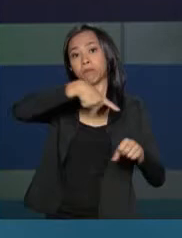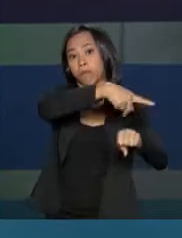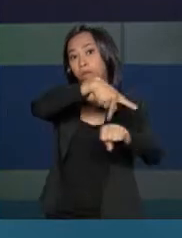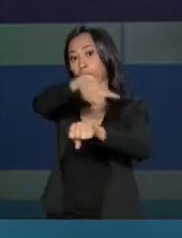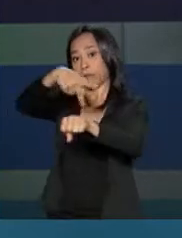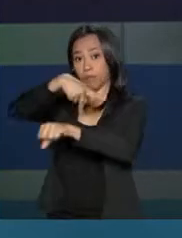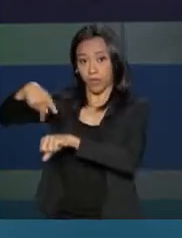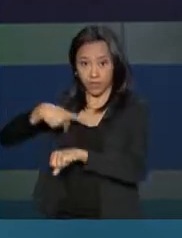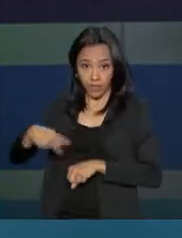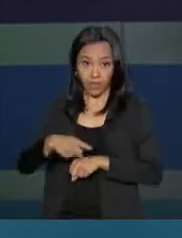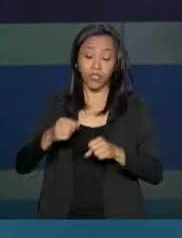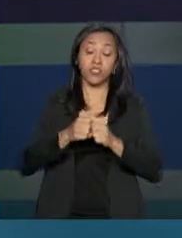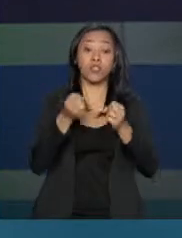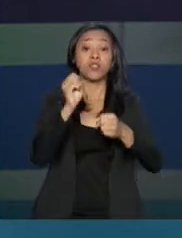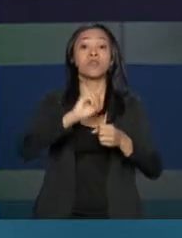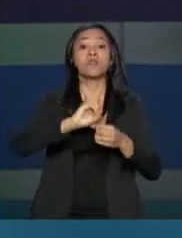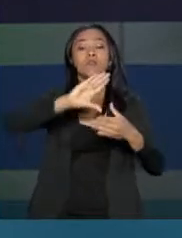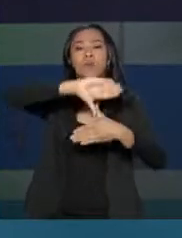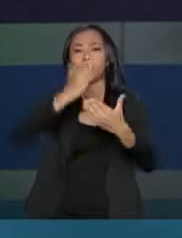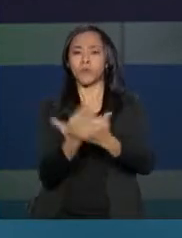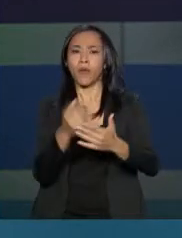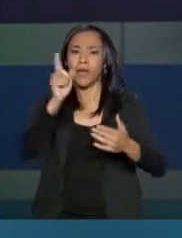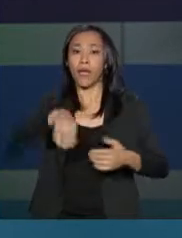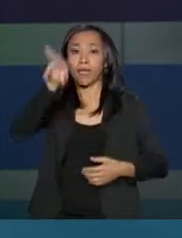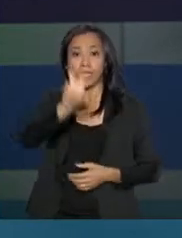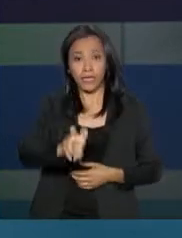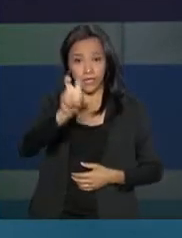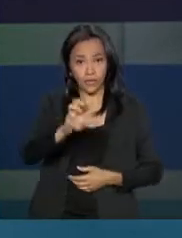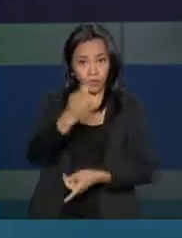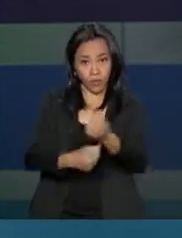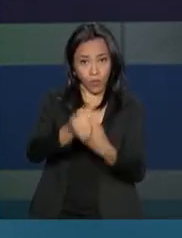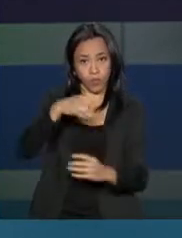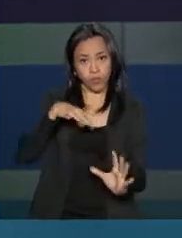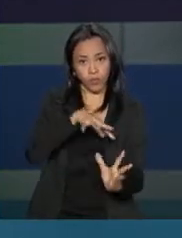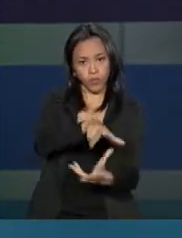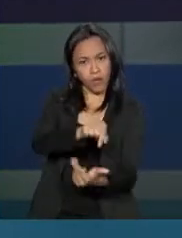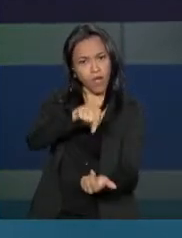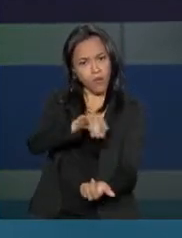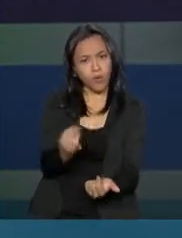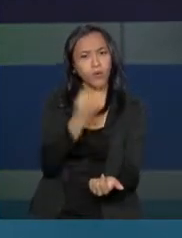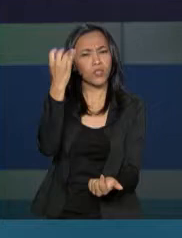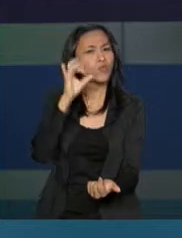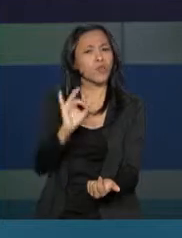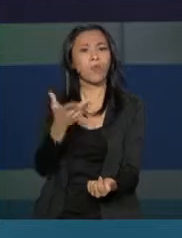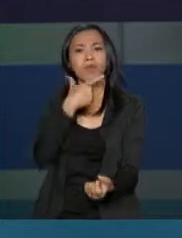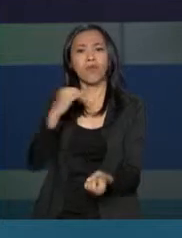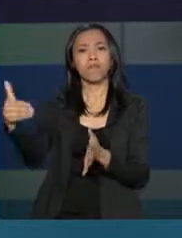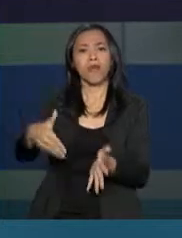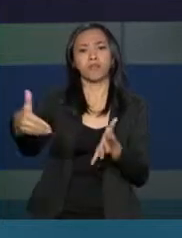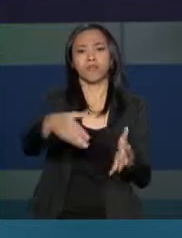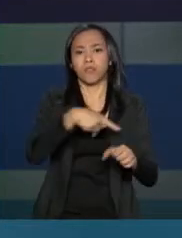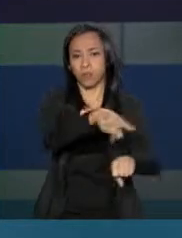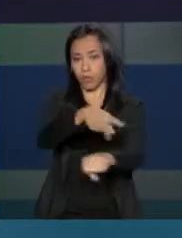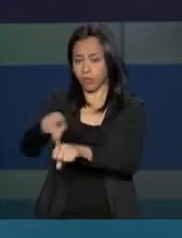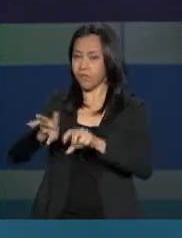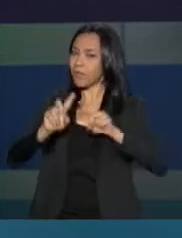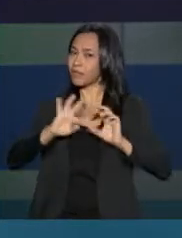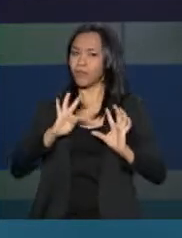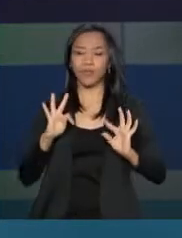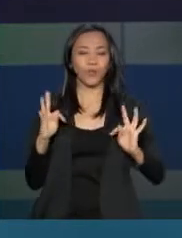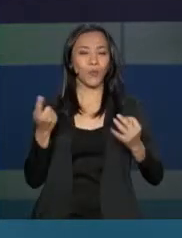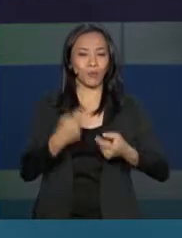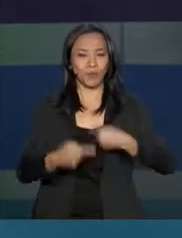que equivale hoje à quinta maior economia mundial e se tornou importante não só para os países membros, como para toda a política